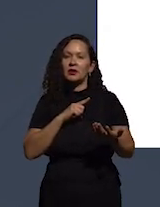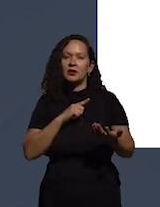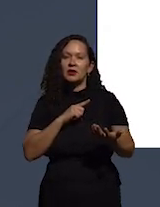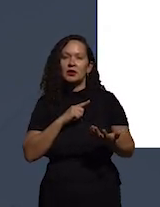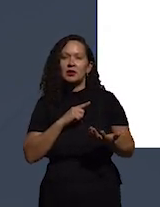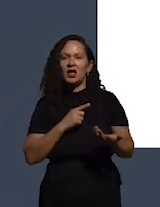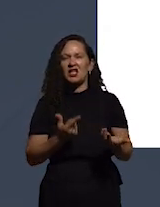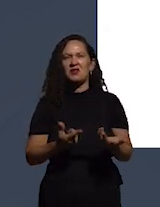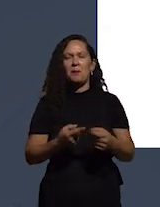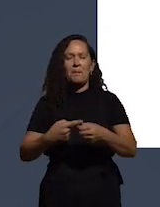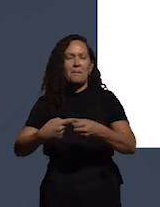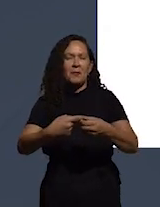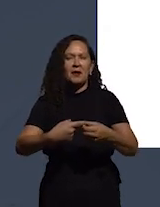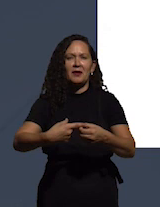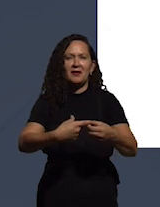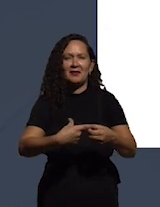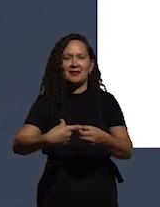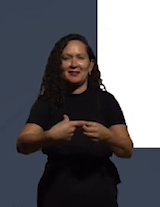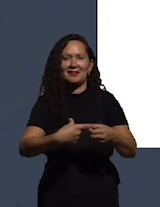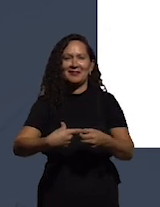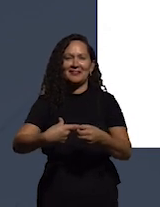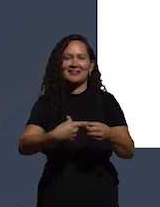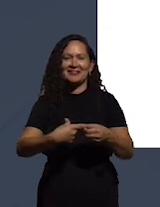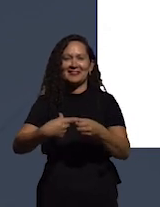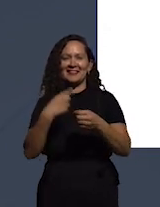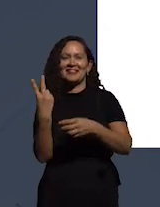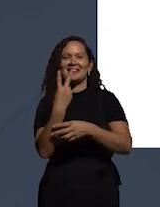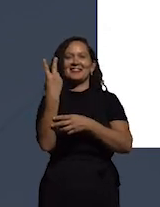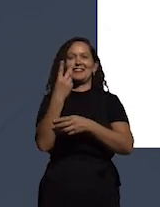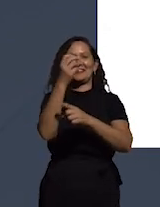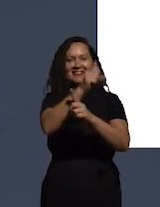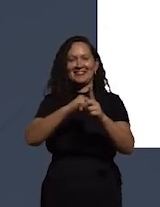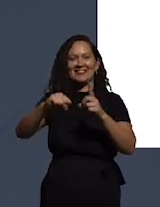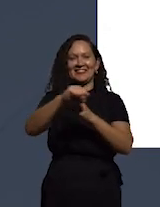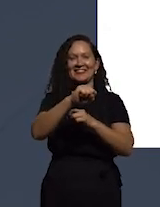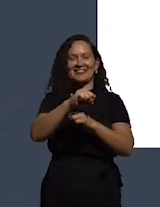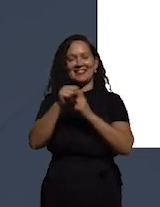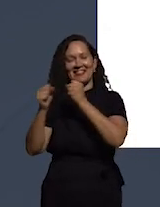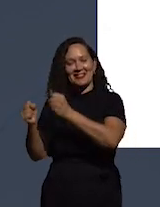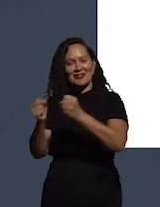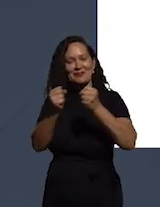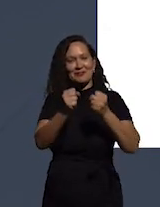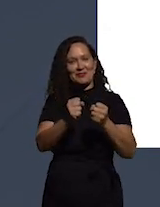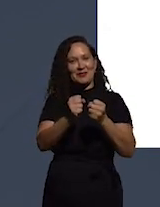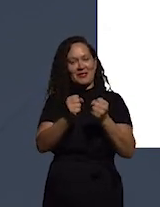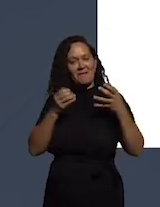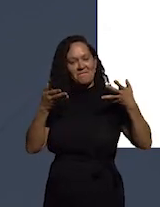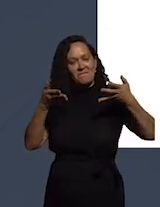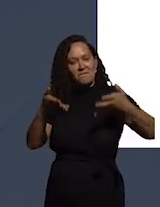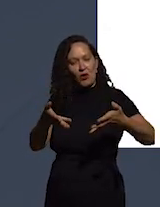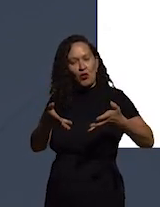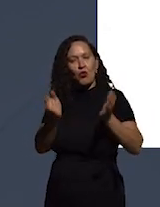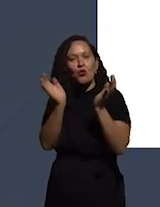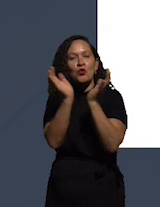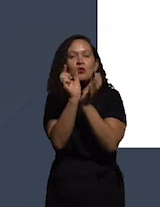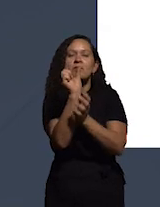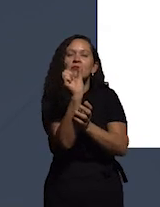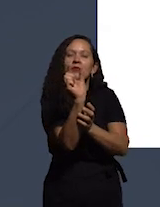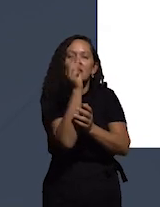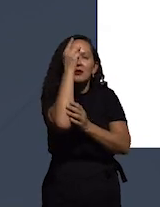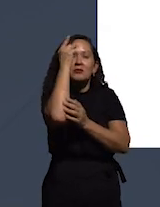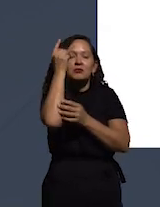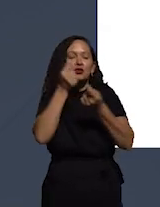petróleo e de uma sociedade onde o poder é muito concentrado num pequeno grupo de pessoas